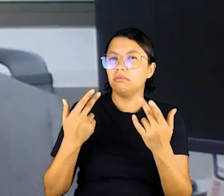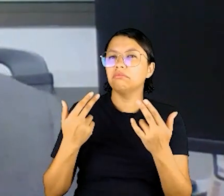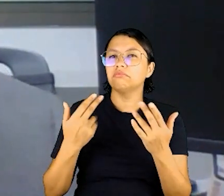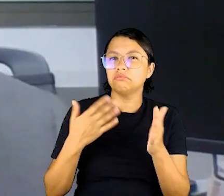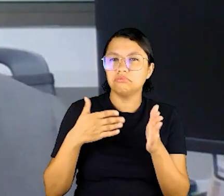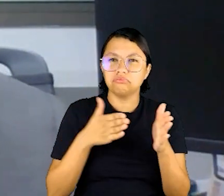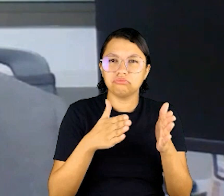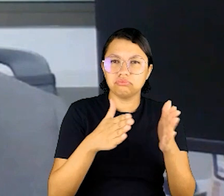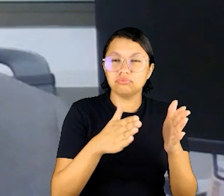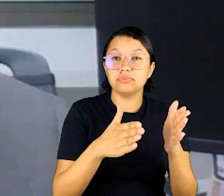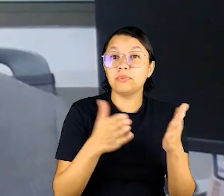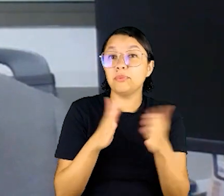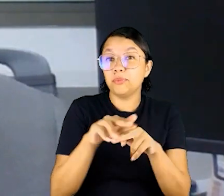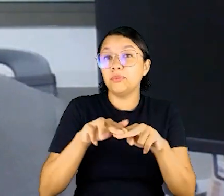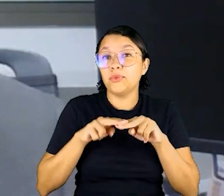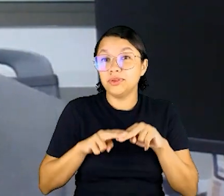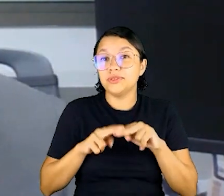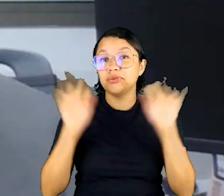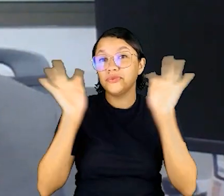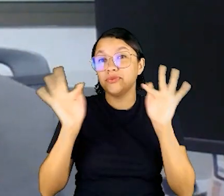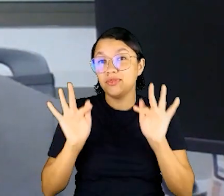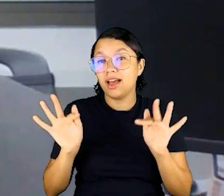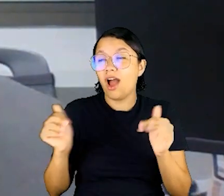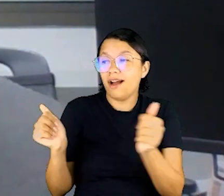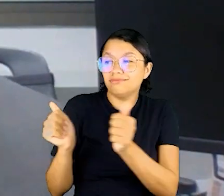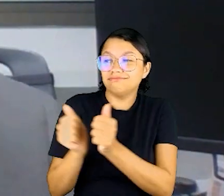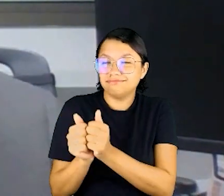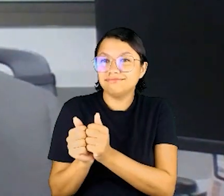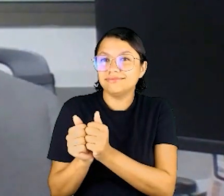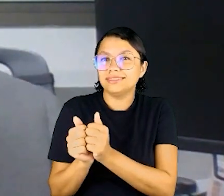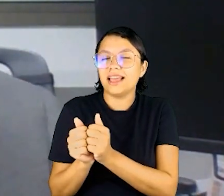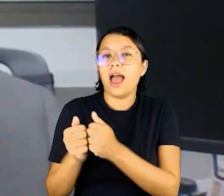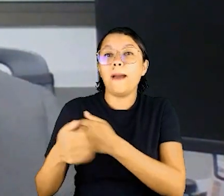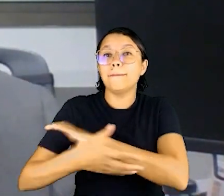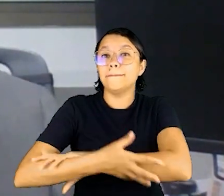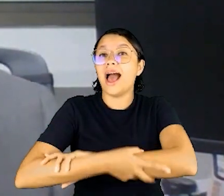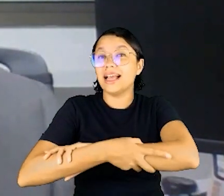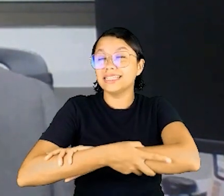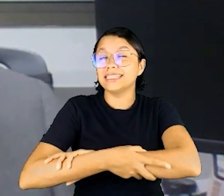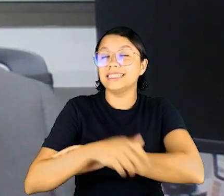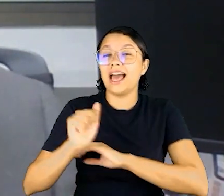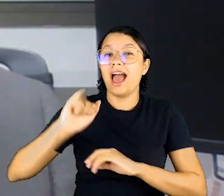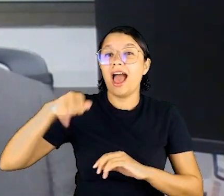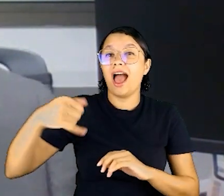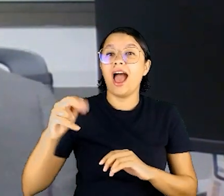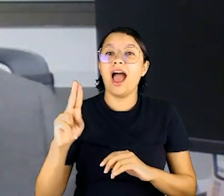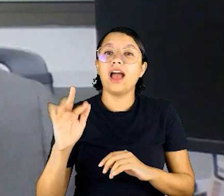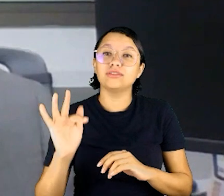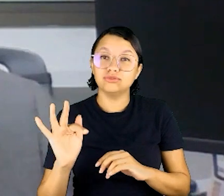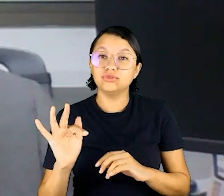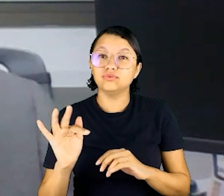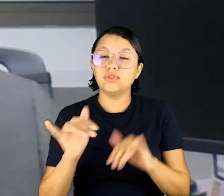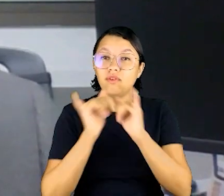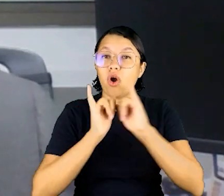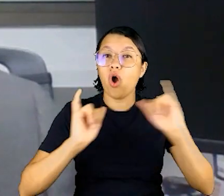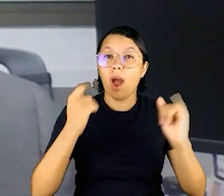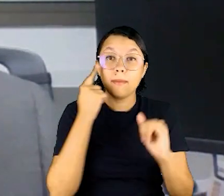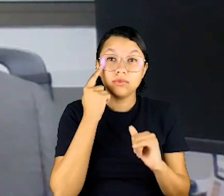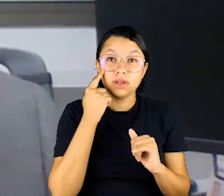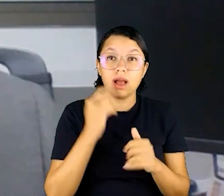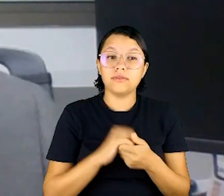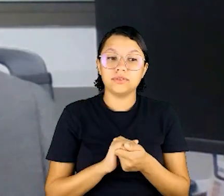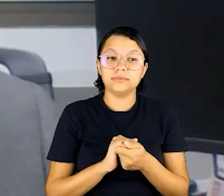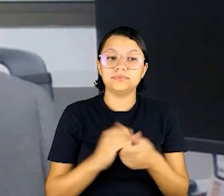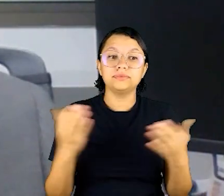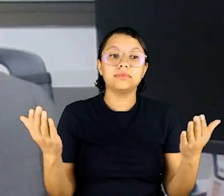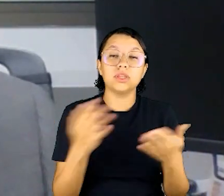vem muito nessa linha também, por isso que eu fico muito feliz com a parceria da Juf. Eu vou, então, aqui compartilhar, só para vocês darem